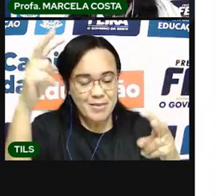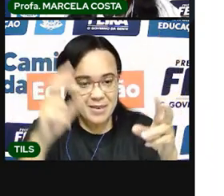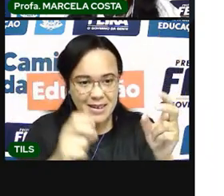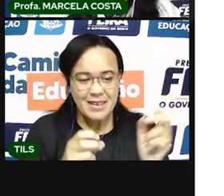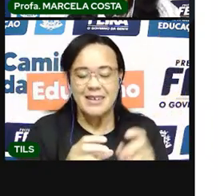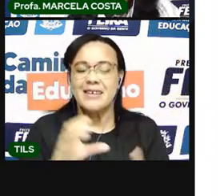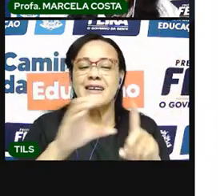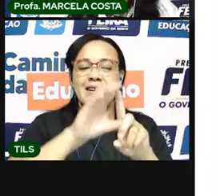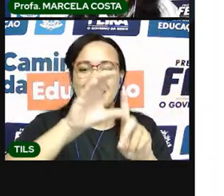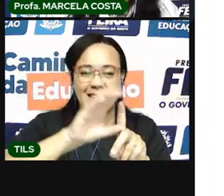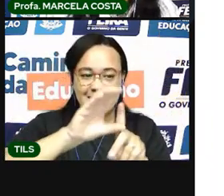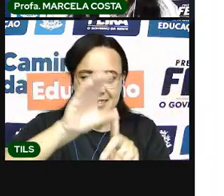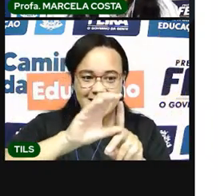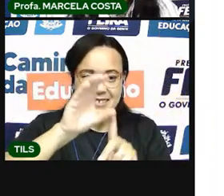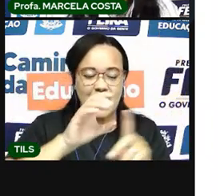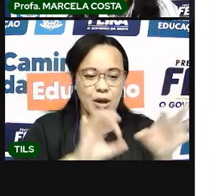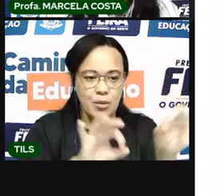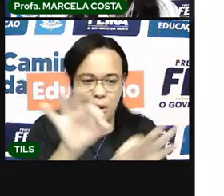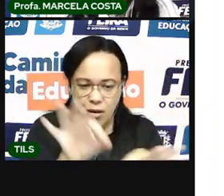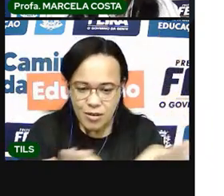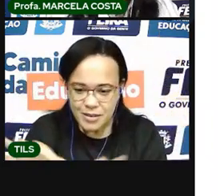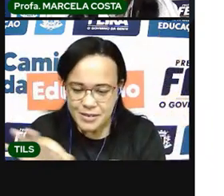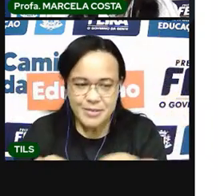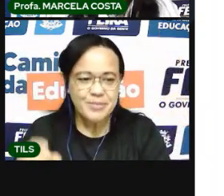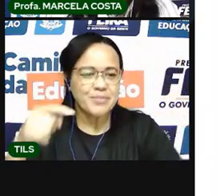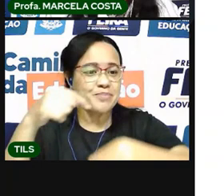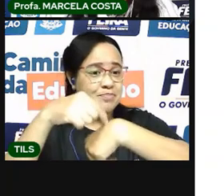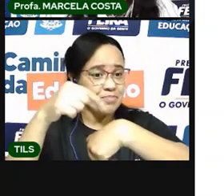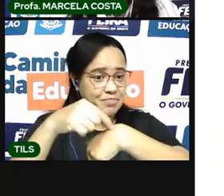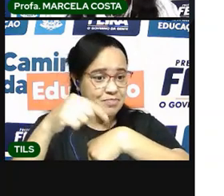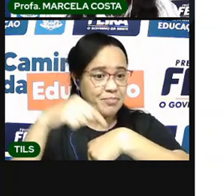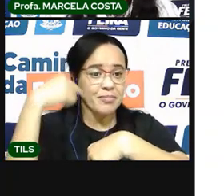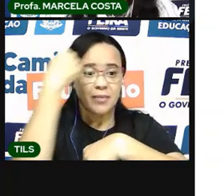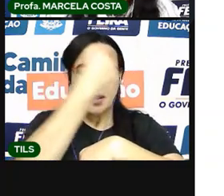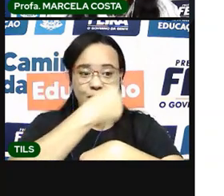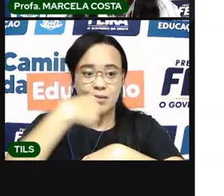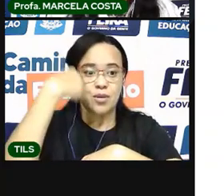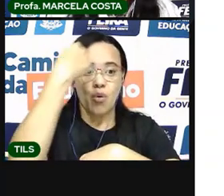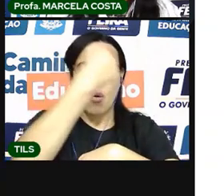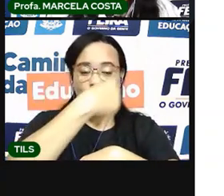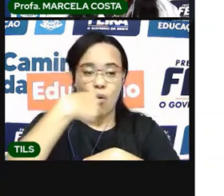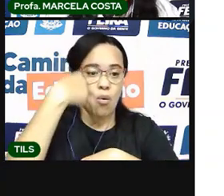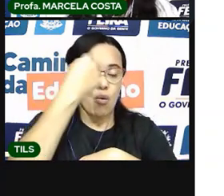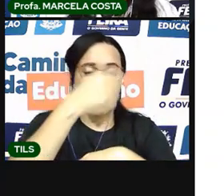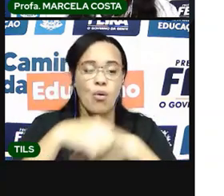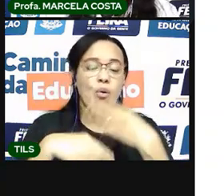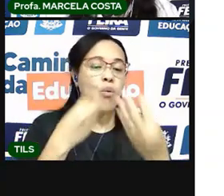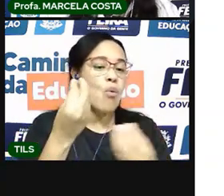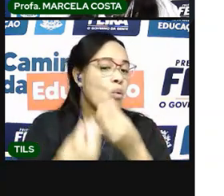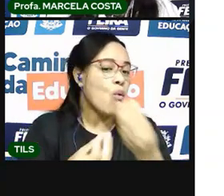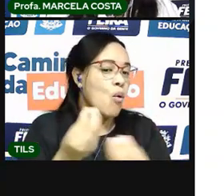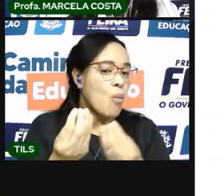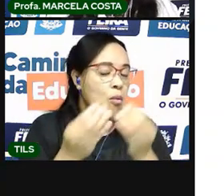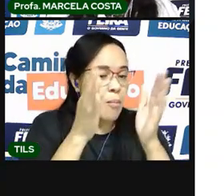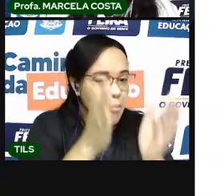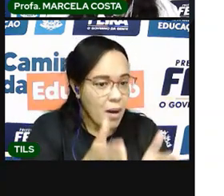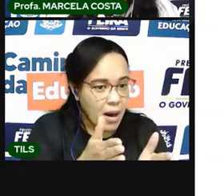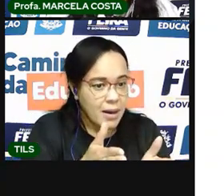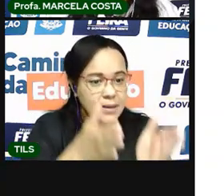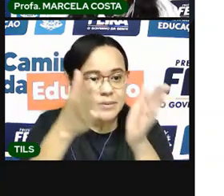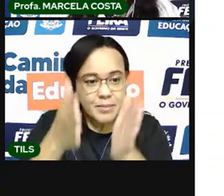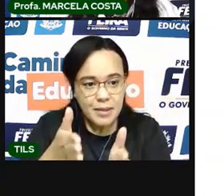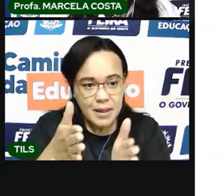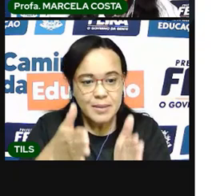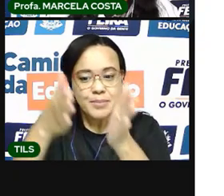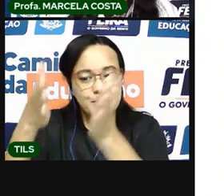A gente viu que o calendário serve para organizar o nosso tempo, para que a gente possa se planejar. E